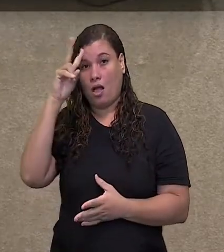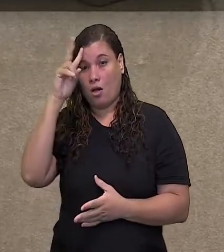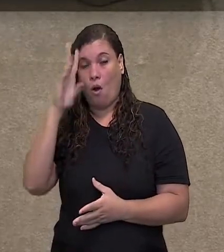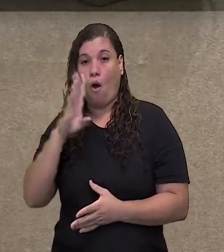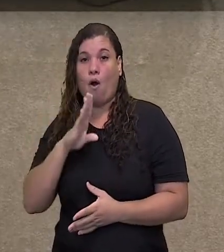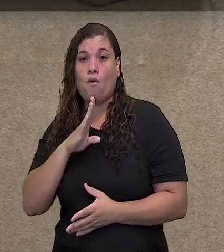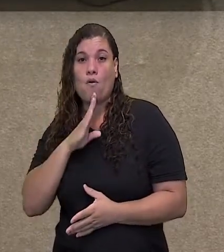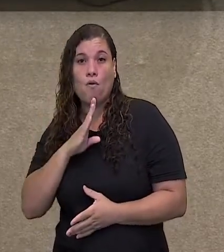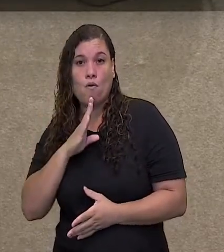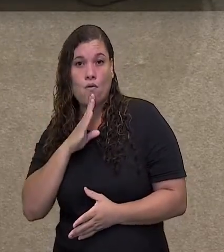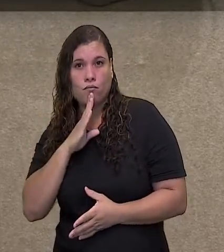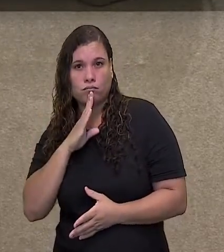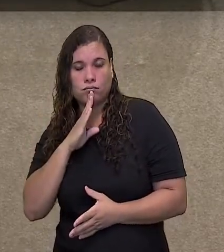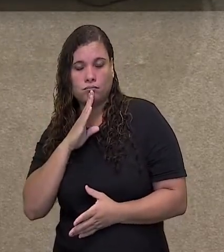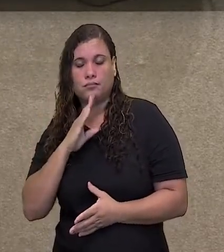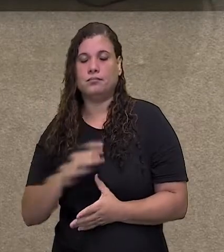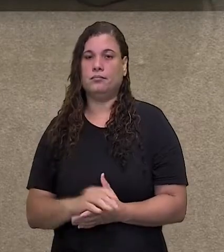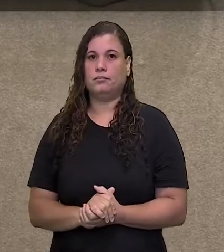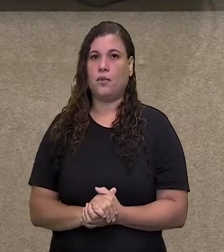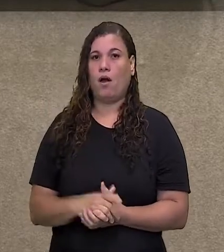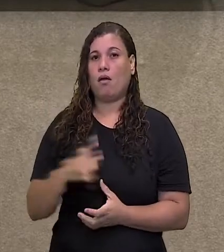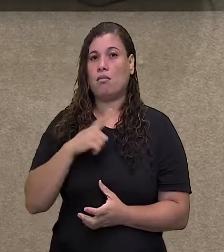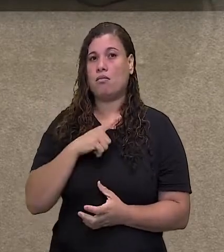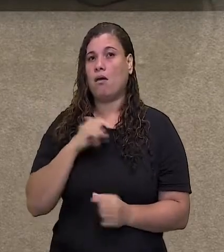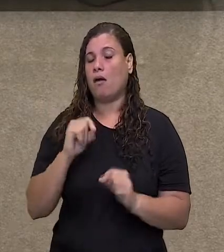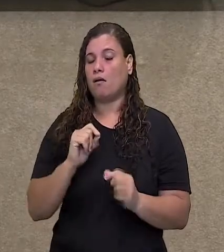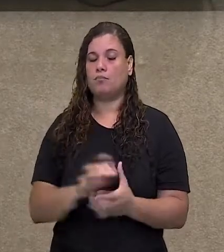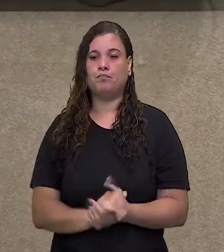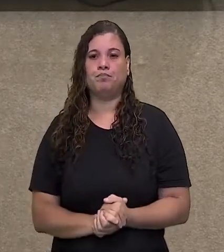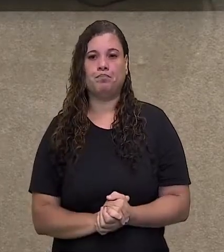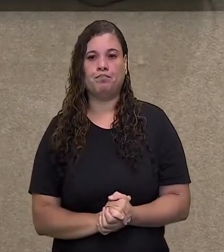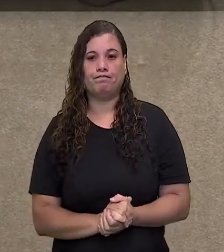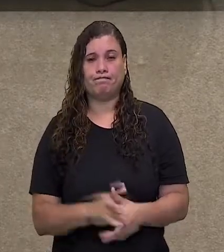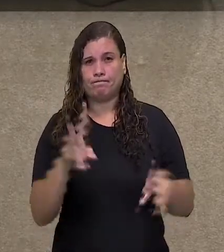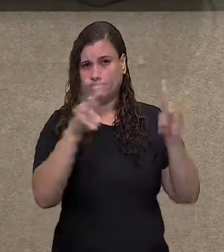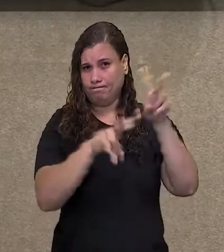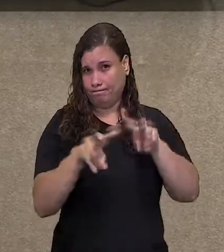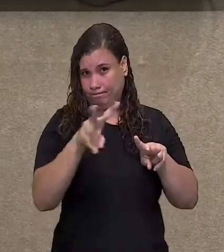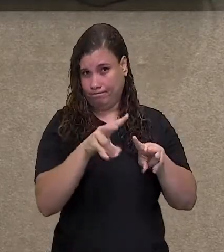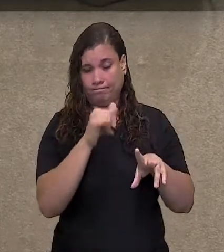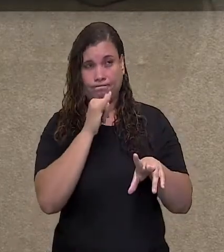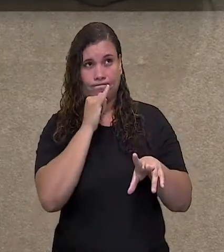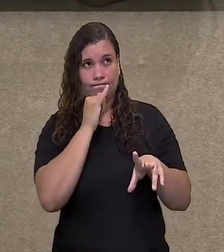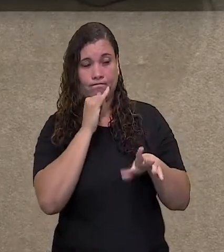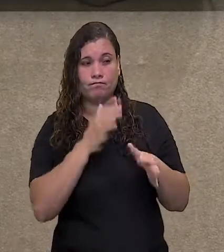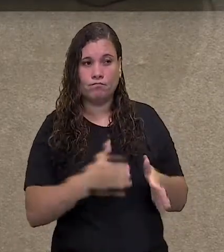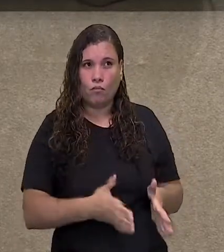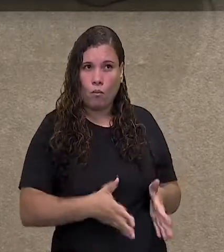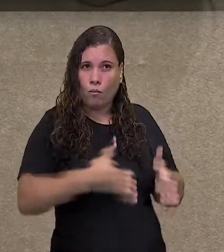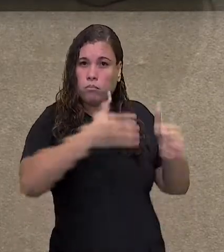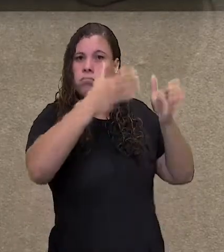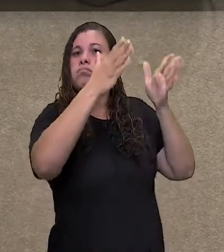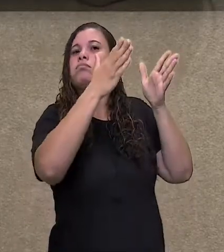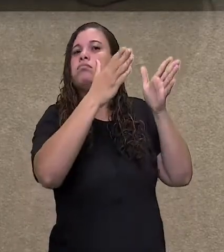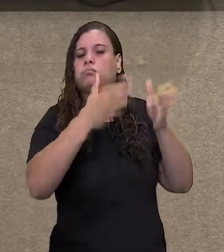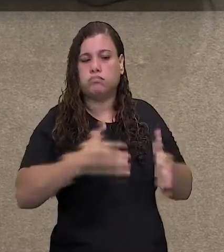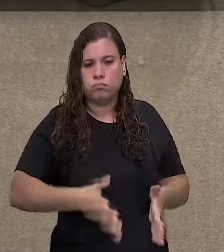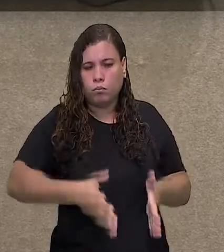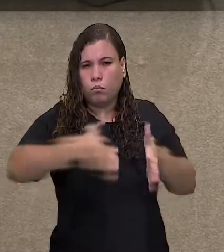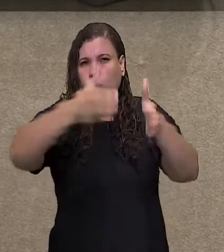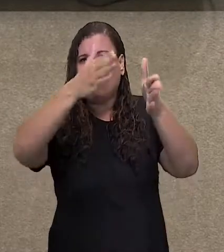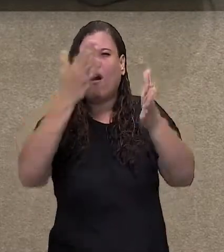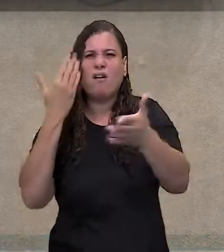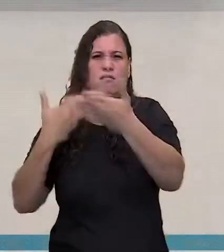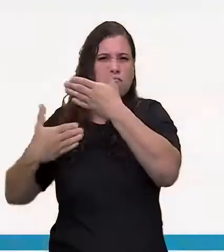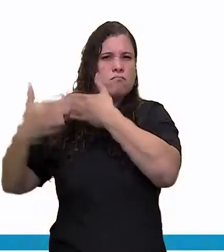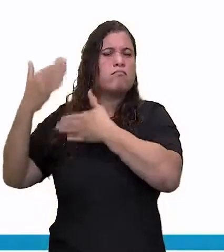pode ter também uma ruína de determinado lugar que é da própria natureza também, que pode ser considerado um patrimônio histórico, um